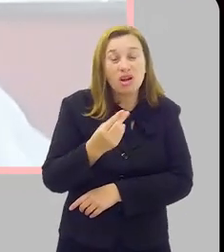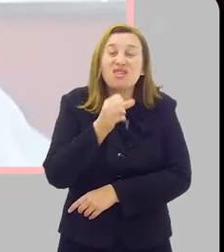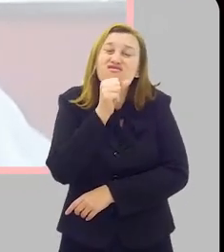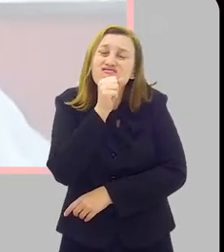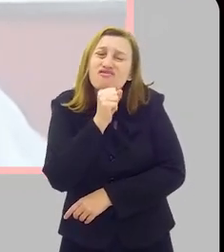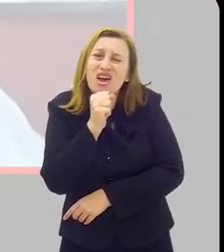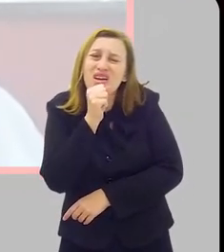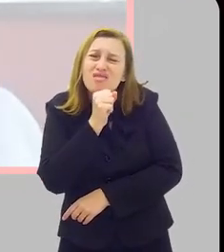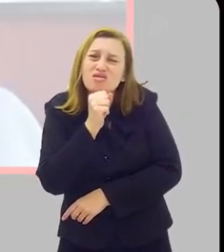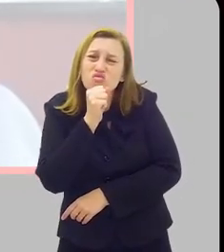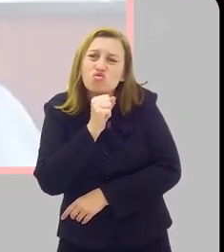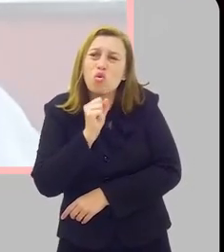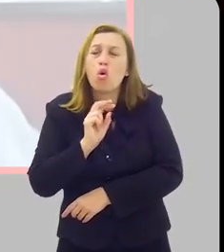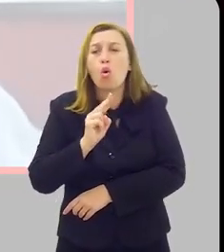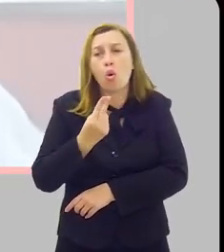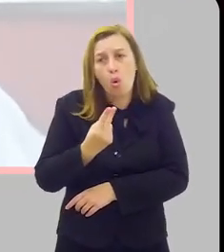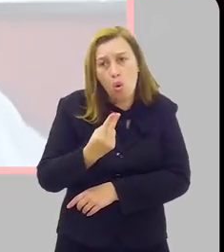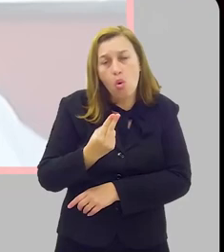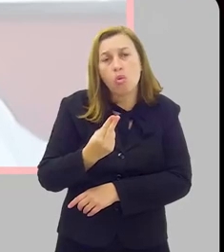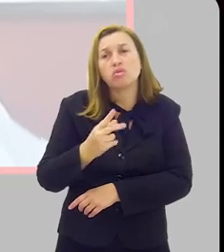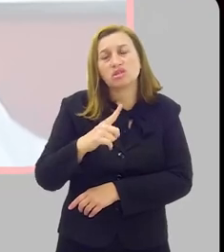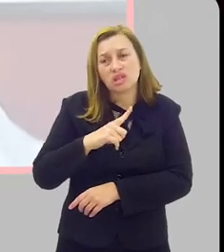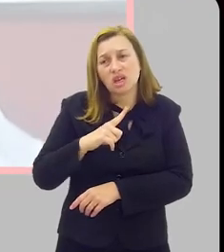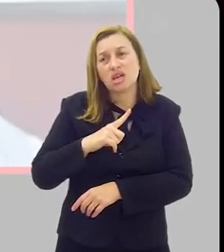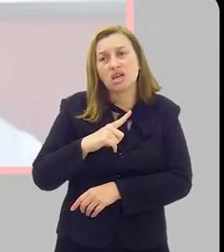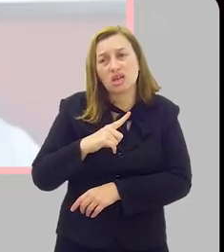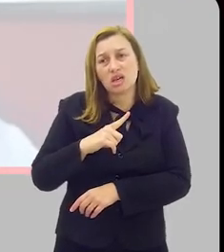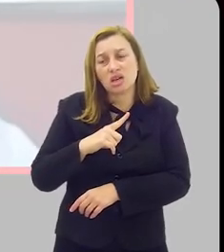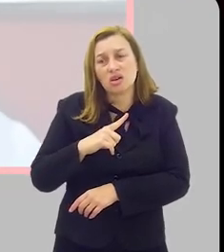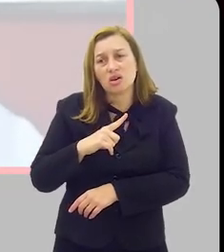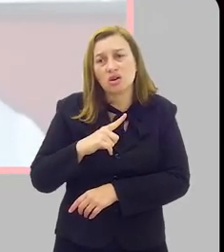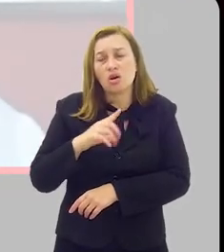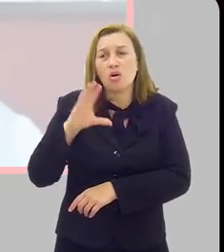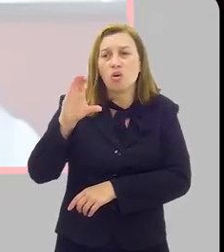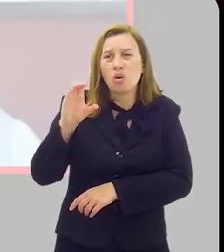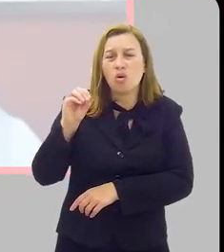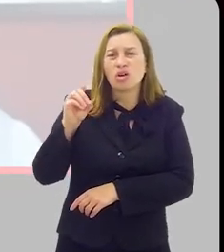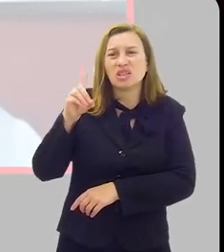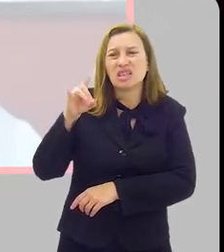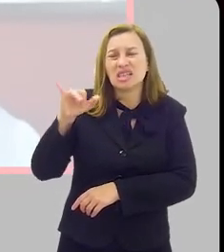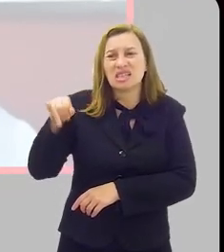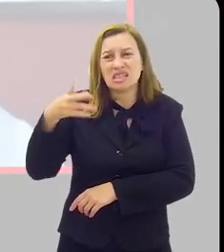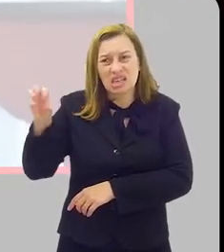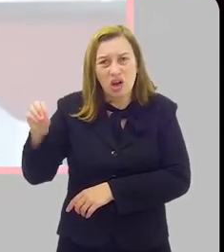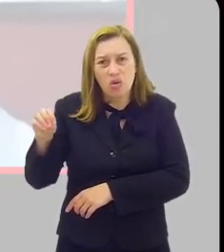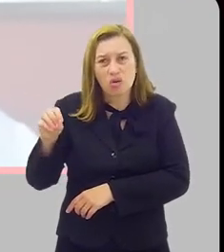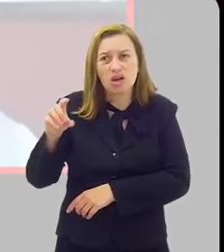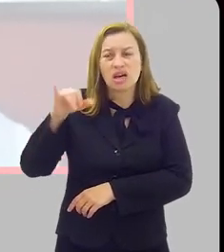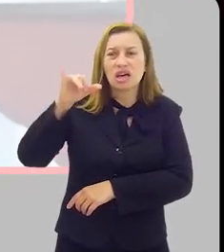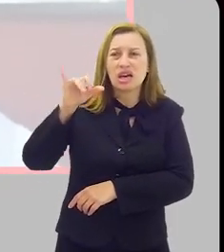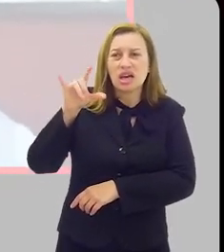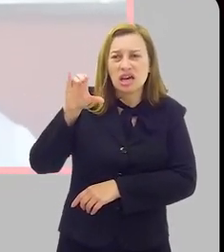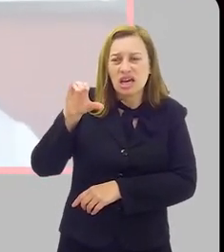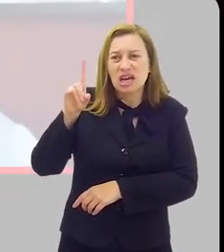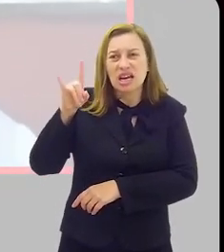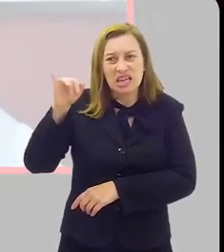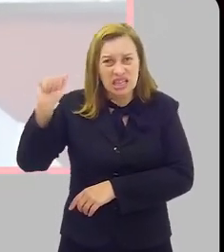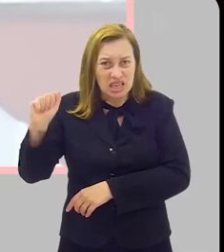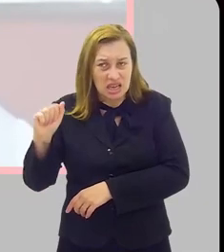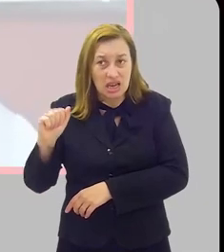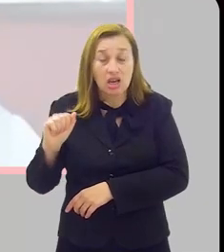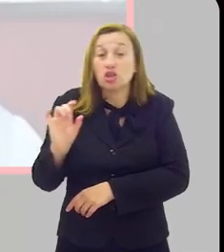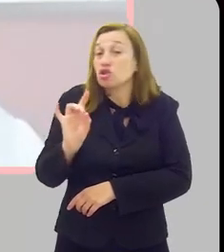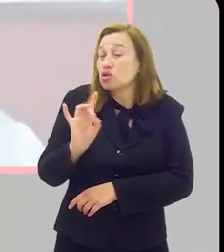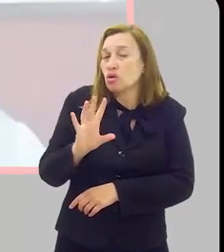é muito idoso e ou portador de alguma condição clínica subjacente à própria infecção pela Covid